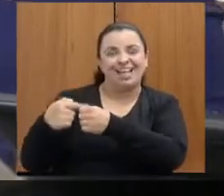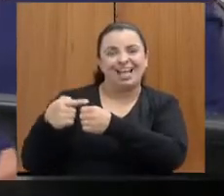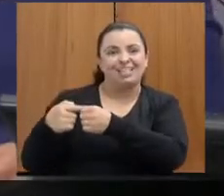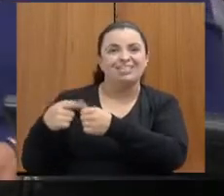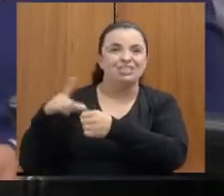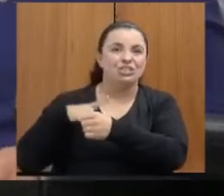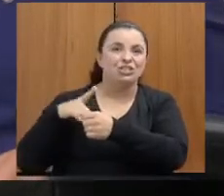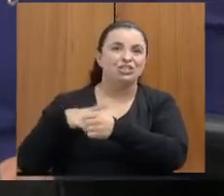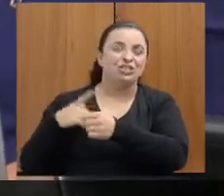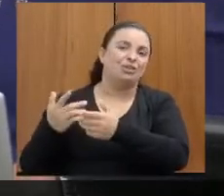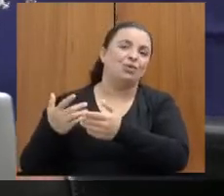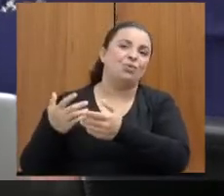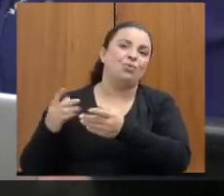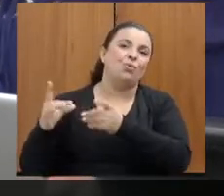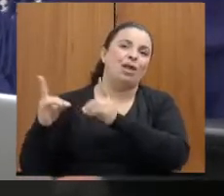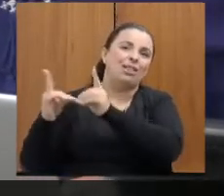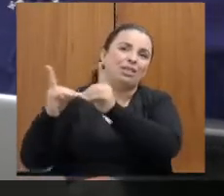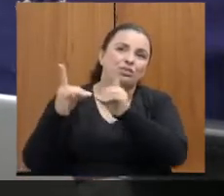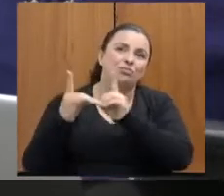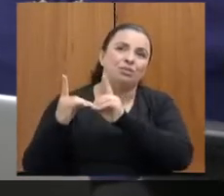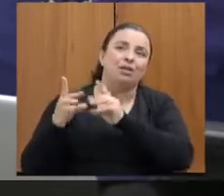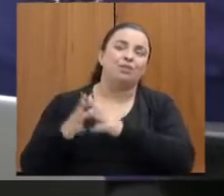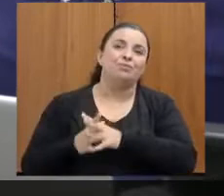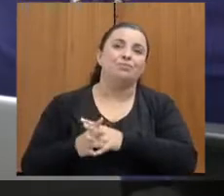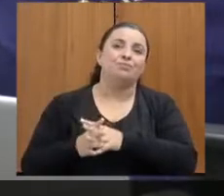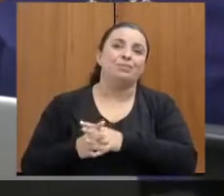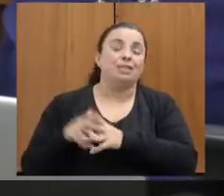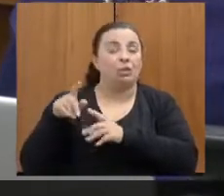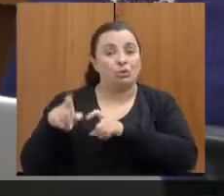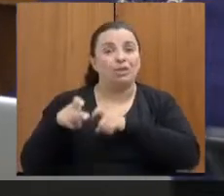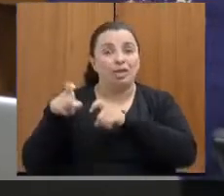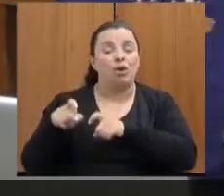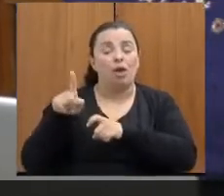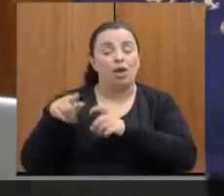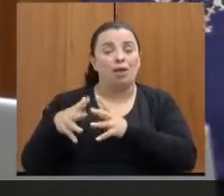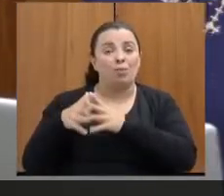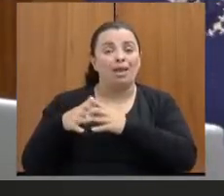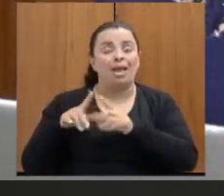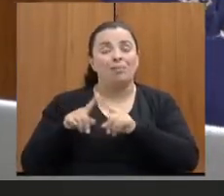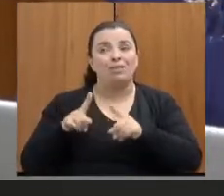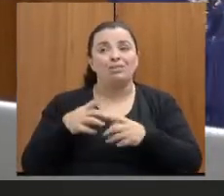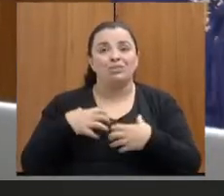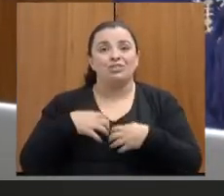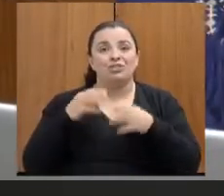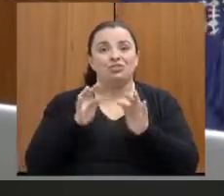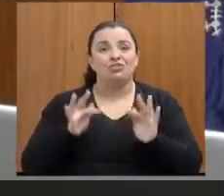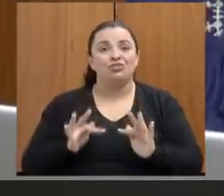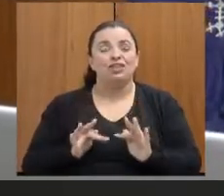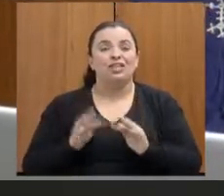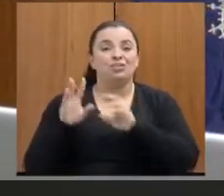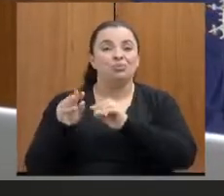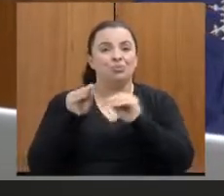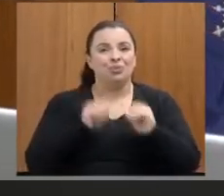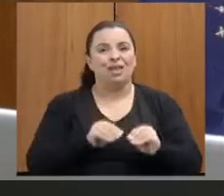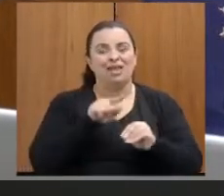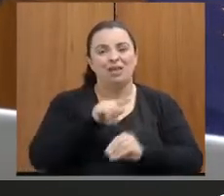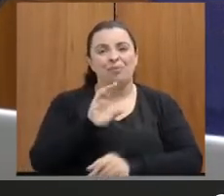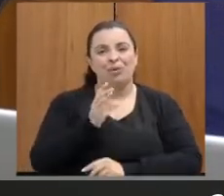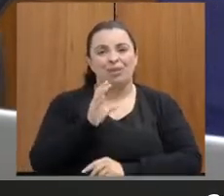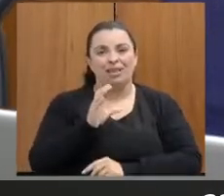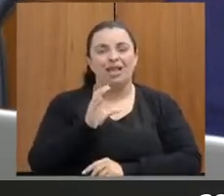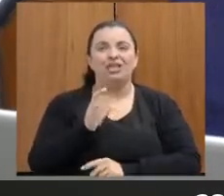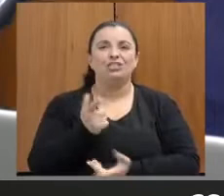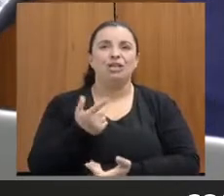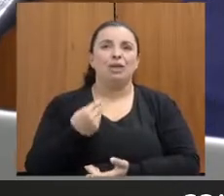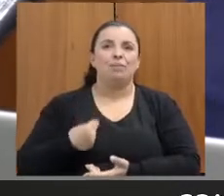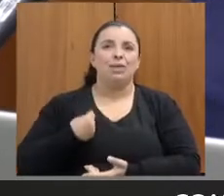situação é complicada, assim, sabe? Mas fiquei muito feliz, muito grata de ter vindo para a Contagem, de ter... de fazer hoje parte, né? De uma